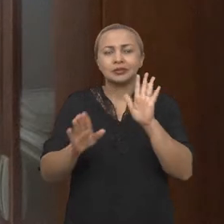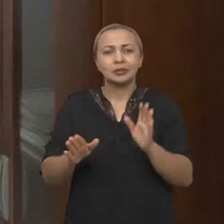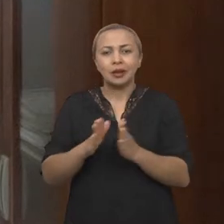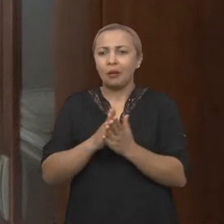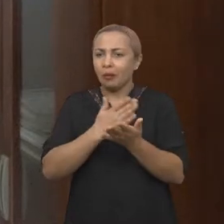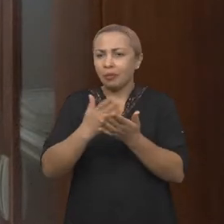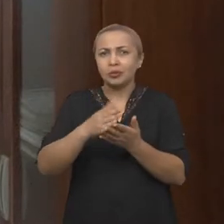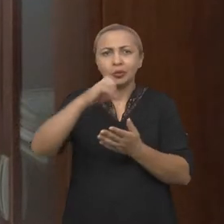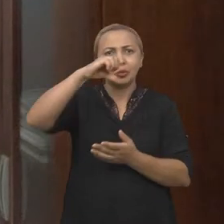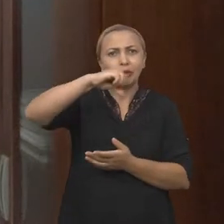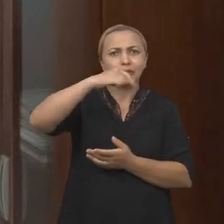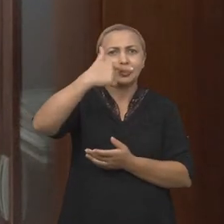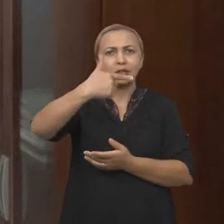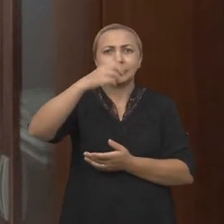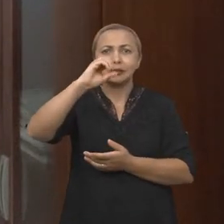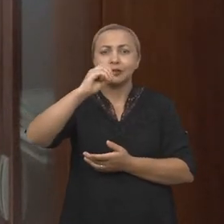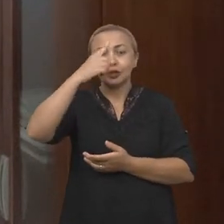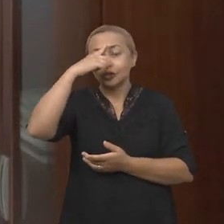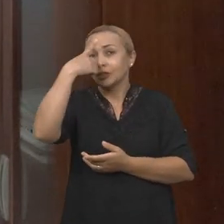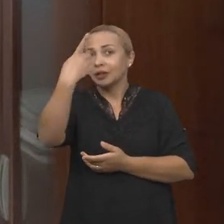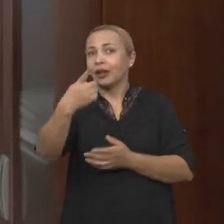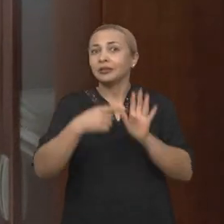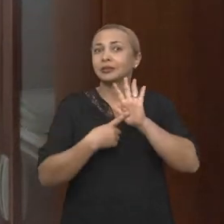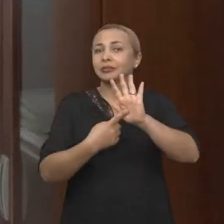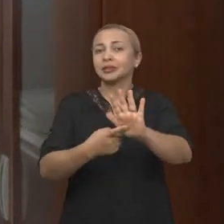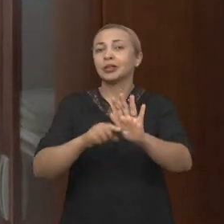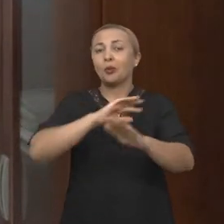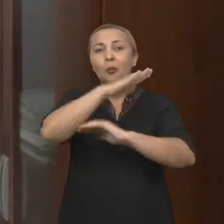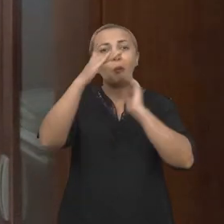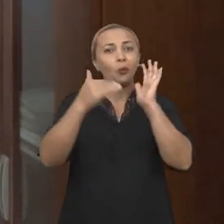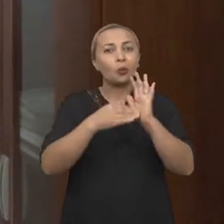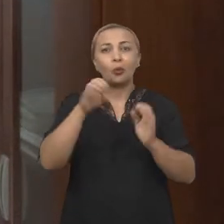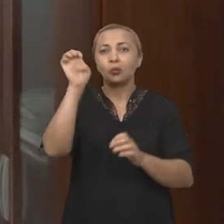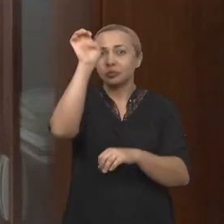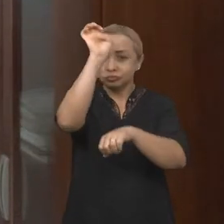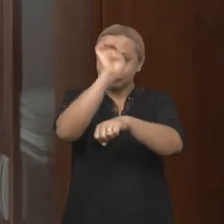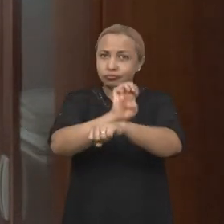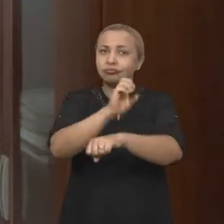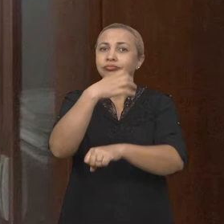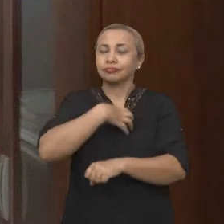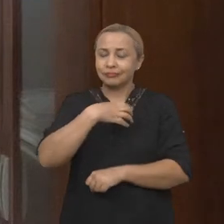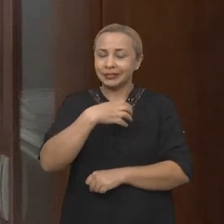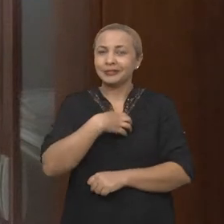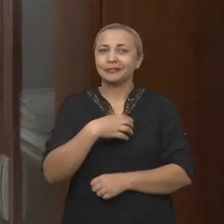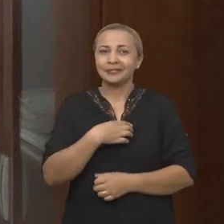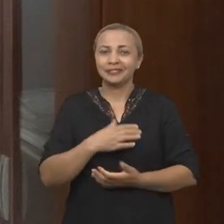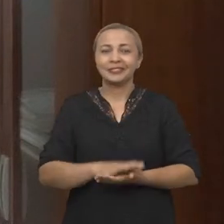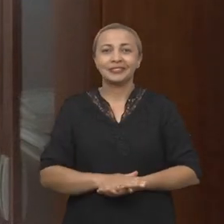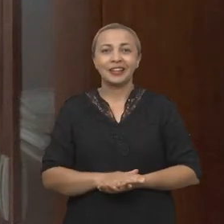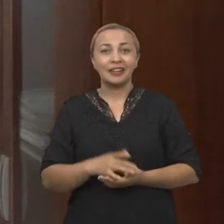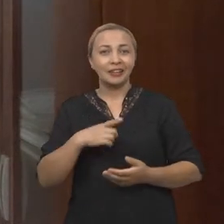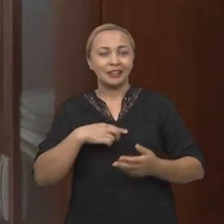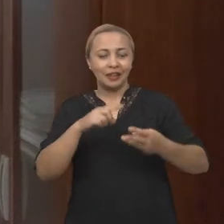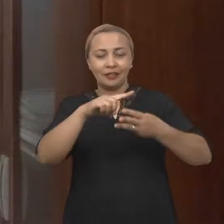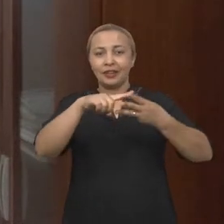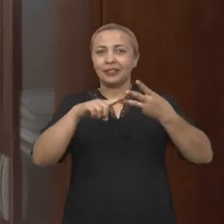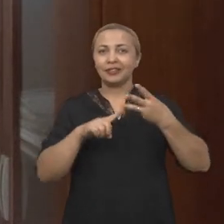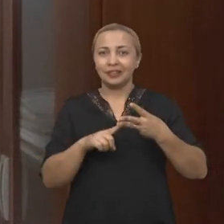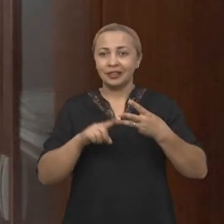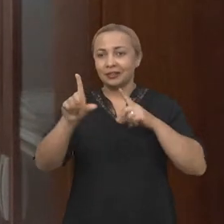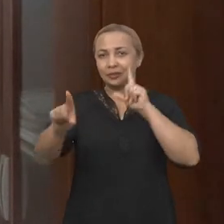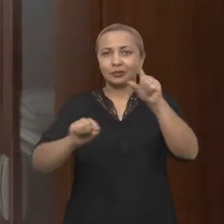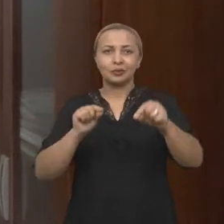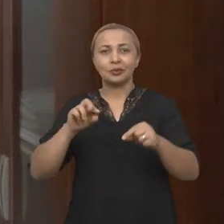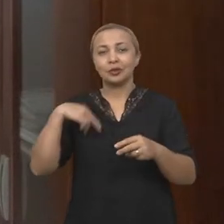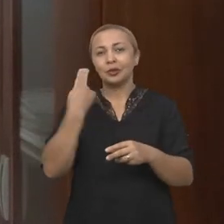com 920 ideias apresentadas por todo o estado da Bahia. Foram três fases de